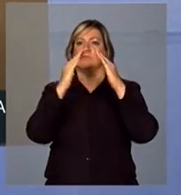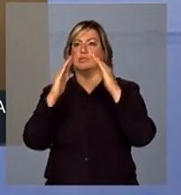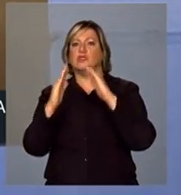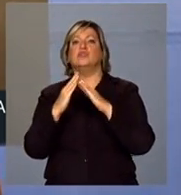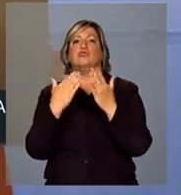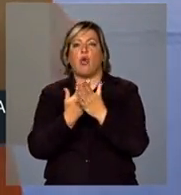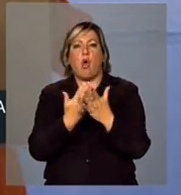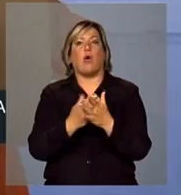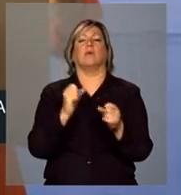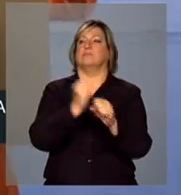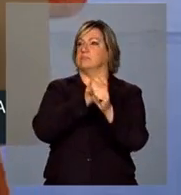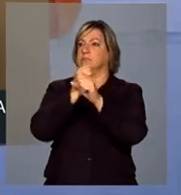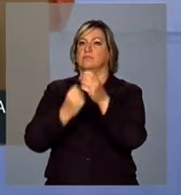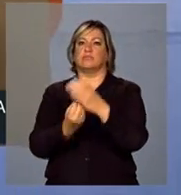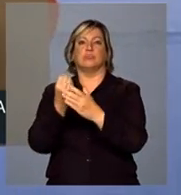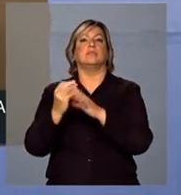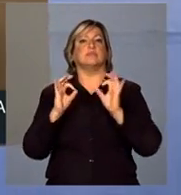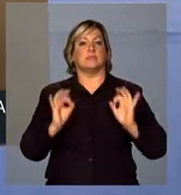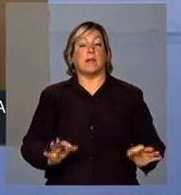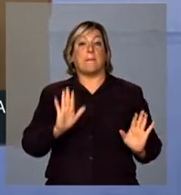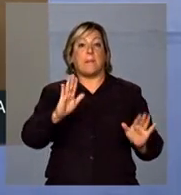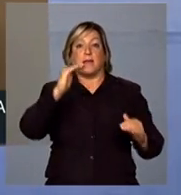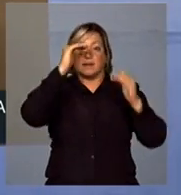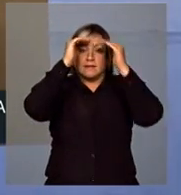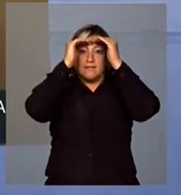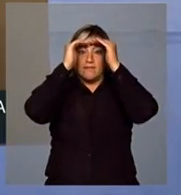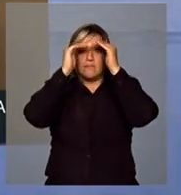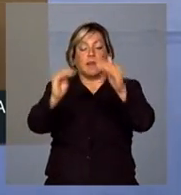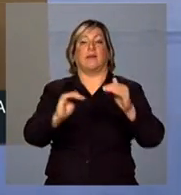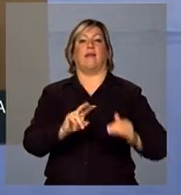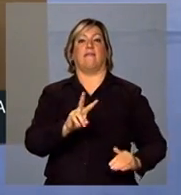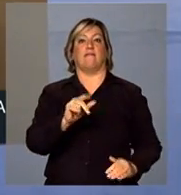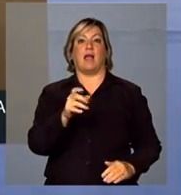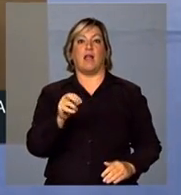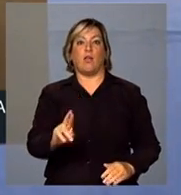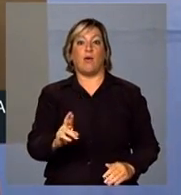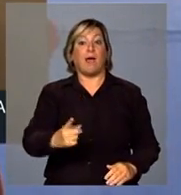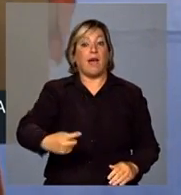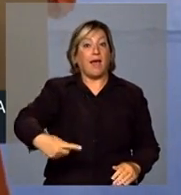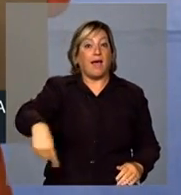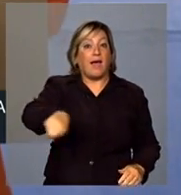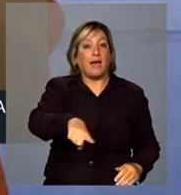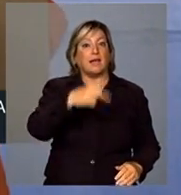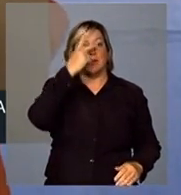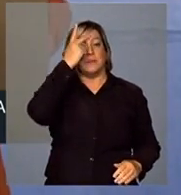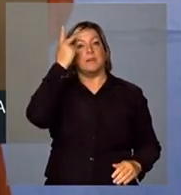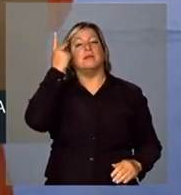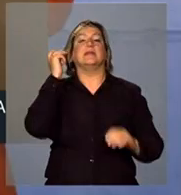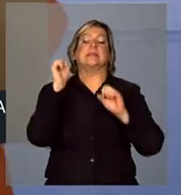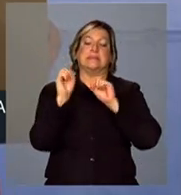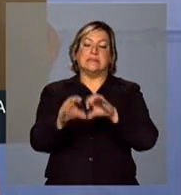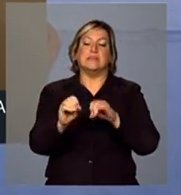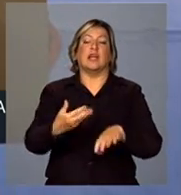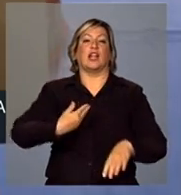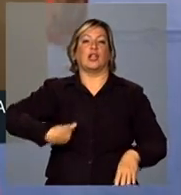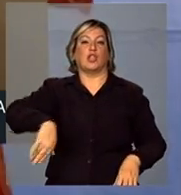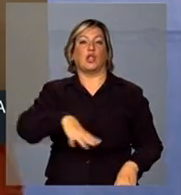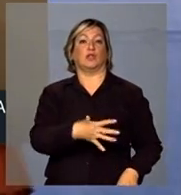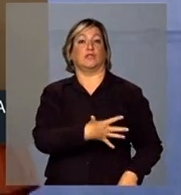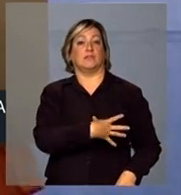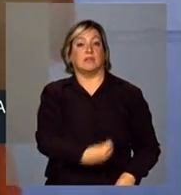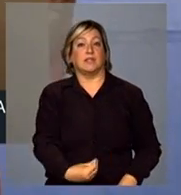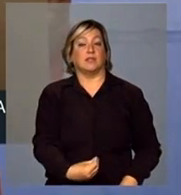Aí é valorizar, valorizar aquele que ensina nossos filhos,